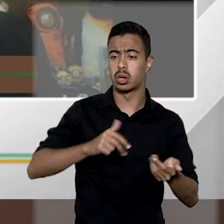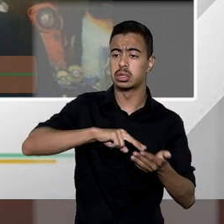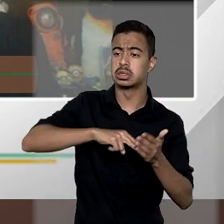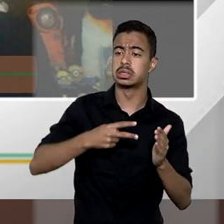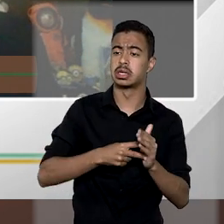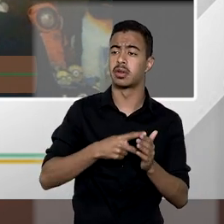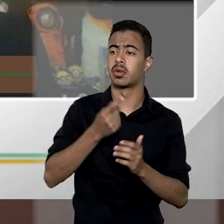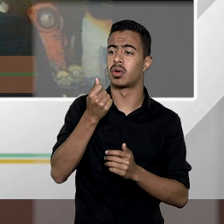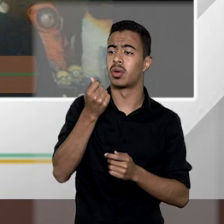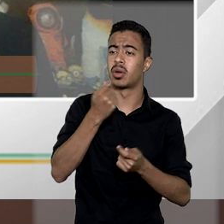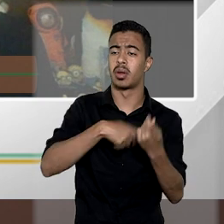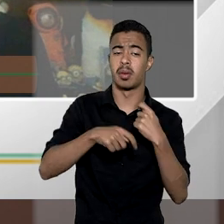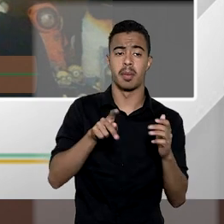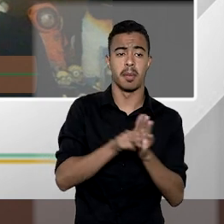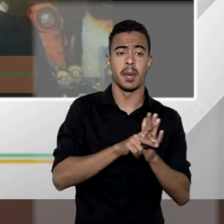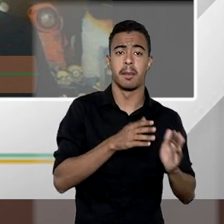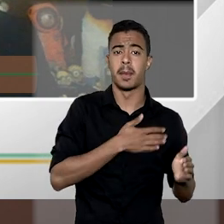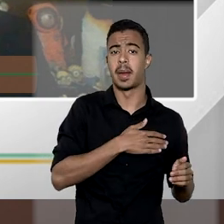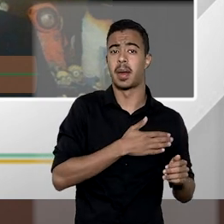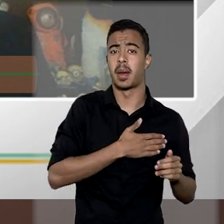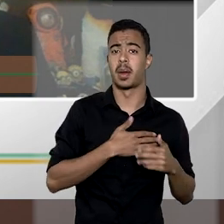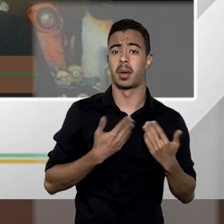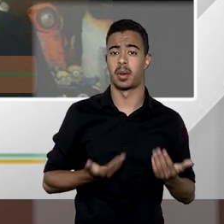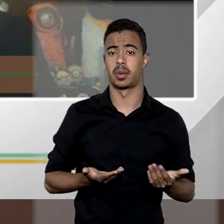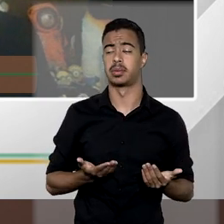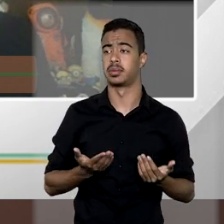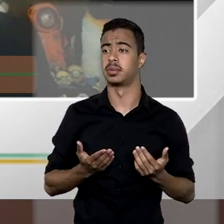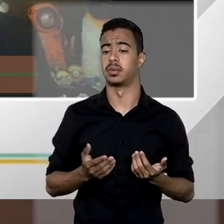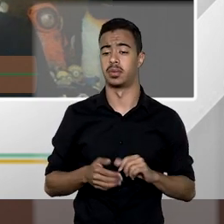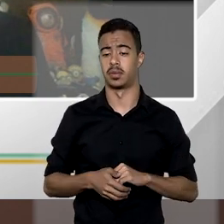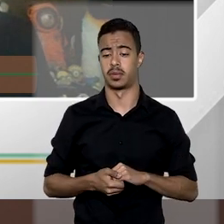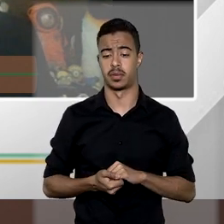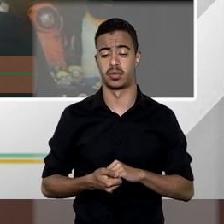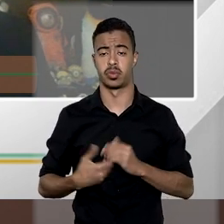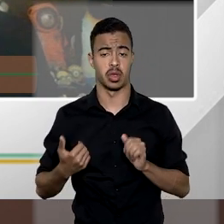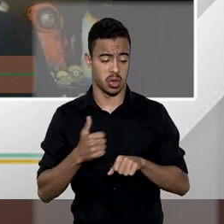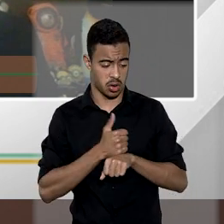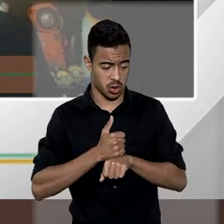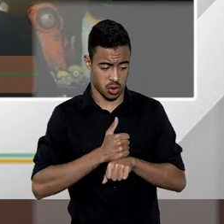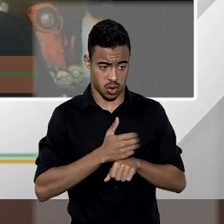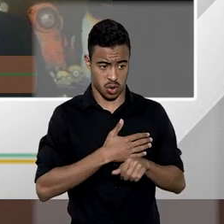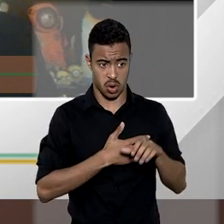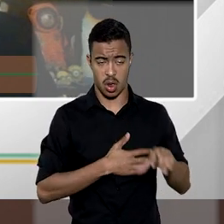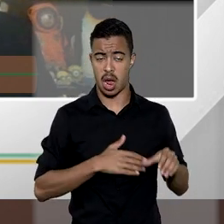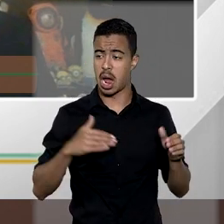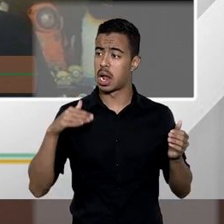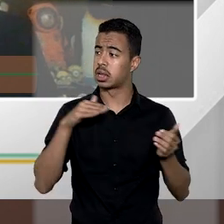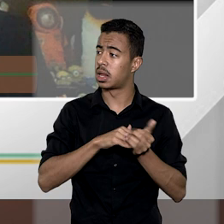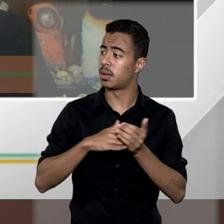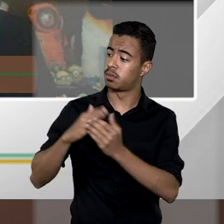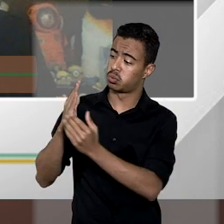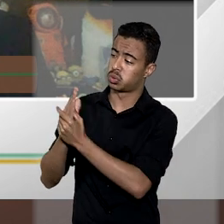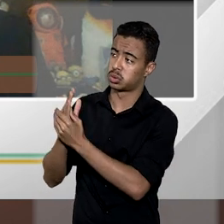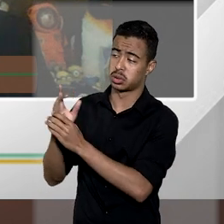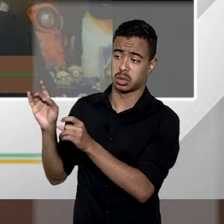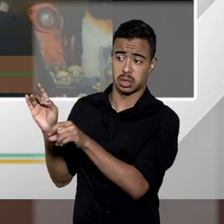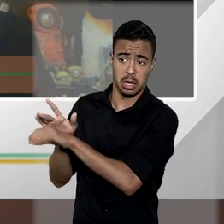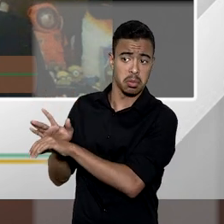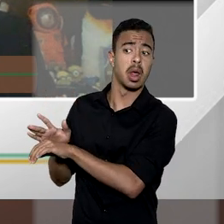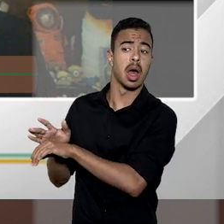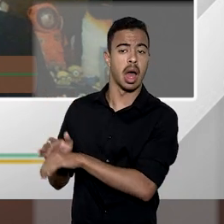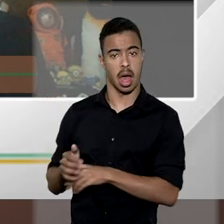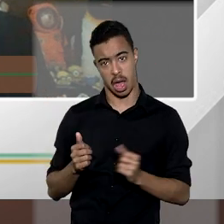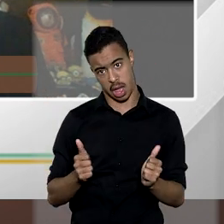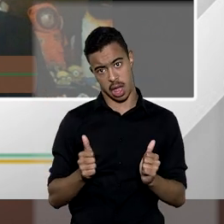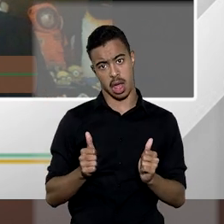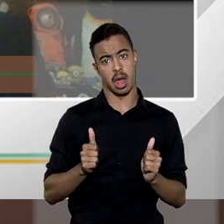significação econômica do bem de que alguém é titular ele será titular até que a ação acabe está havendo a emissão